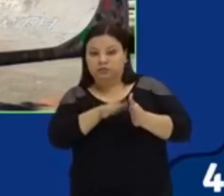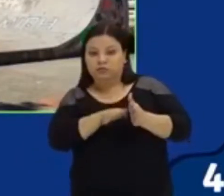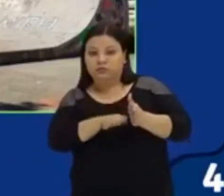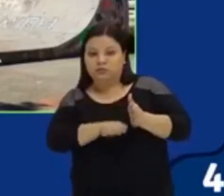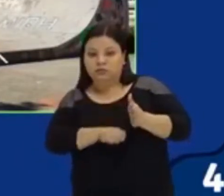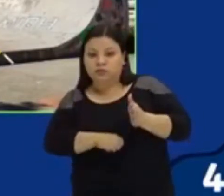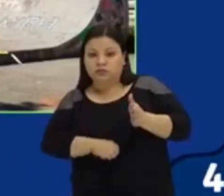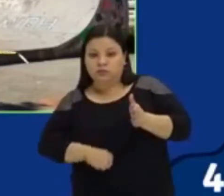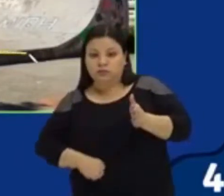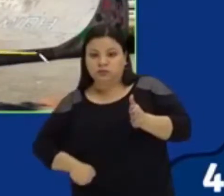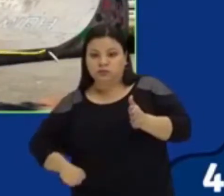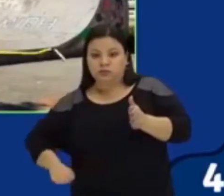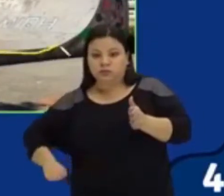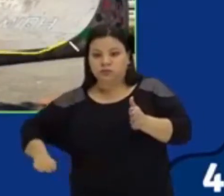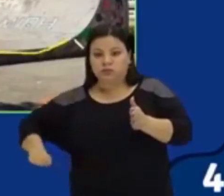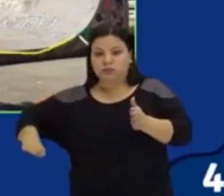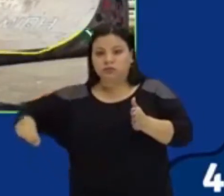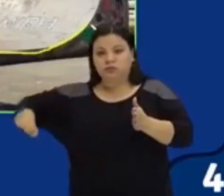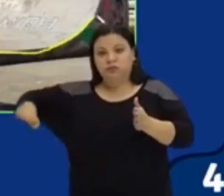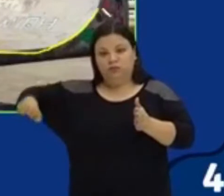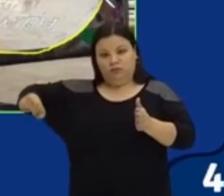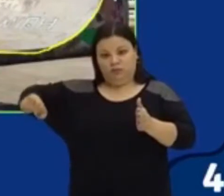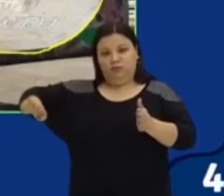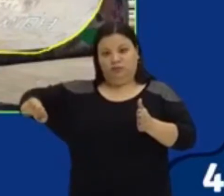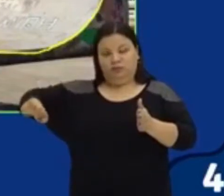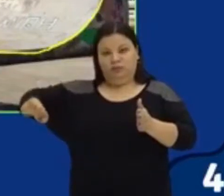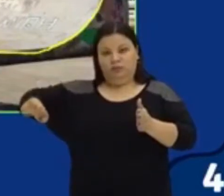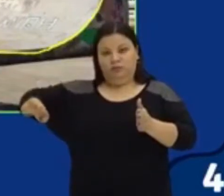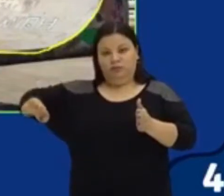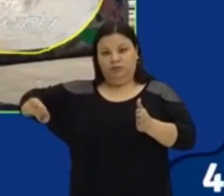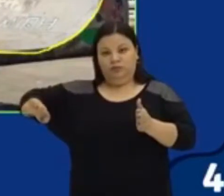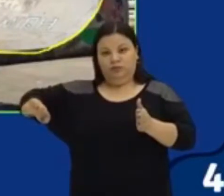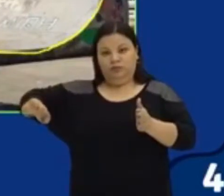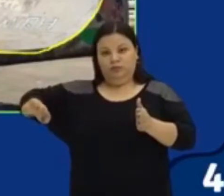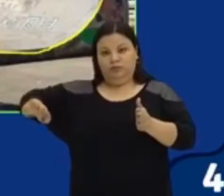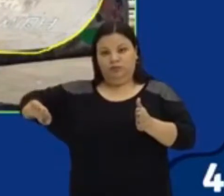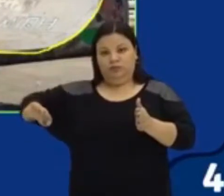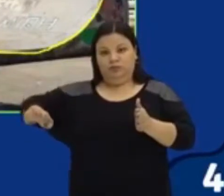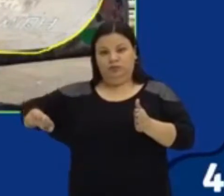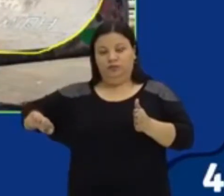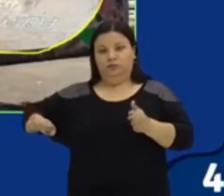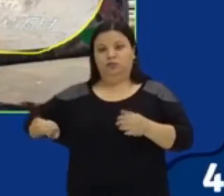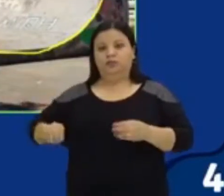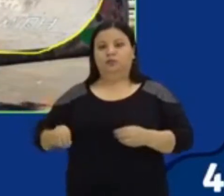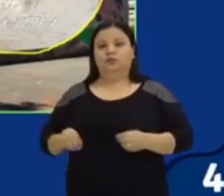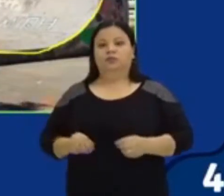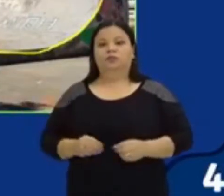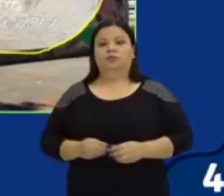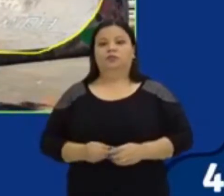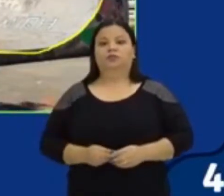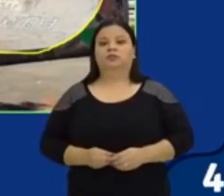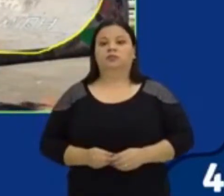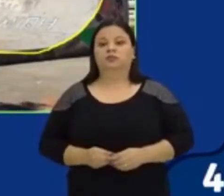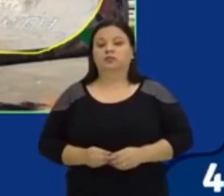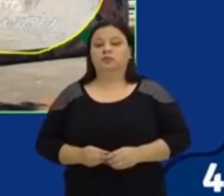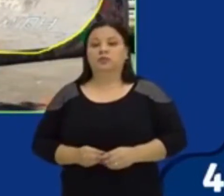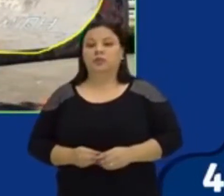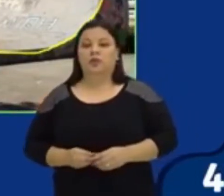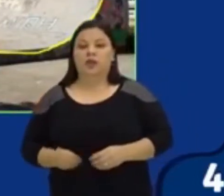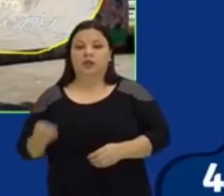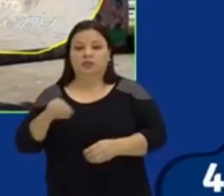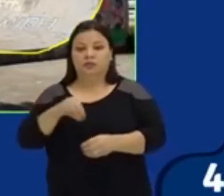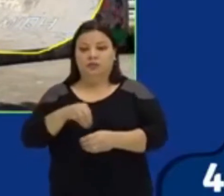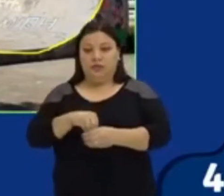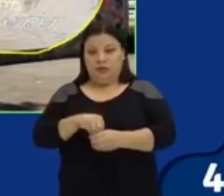você for observar, tem a nossa curvatura, que dentro da função quadrática, dentro da função do